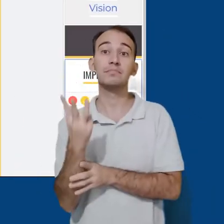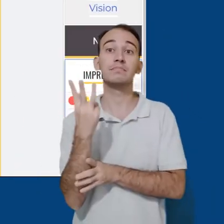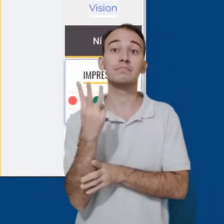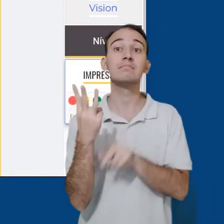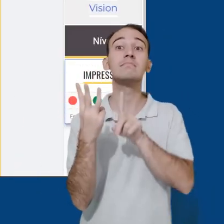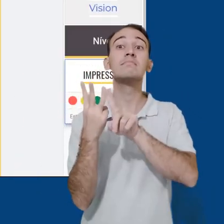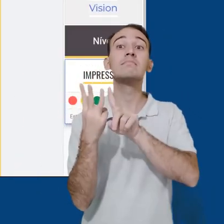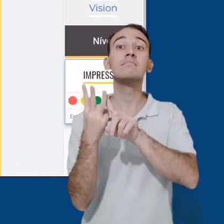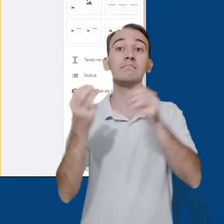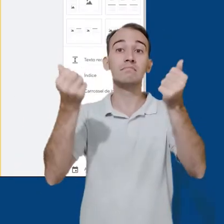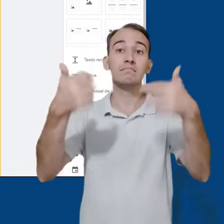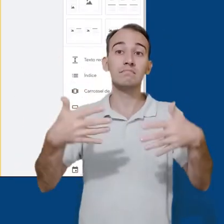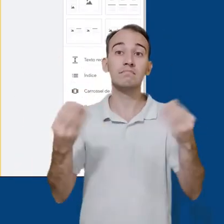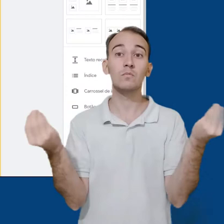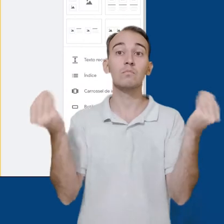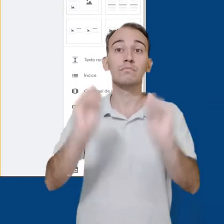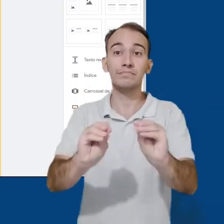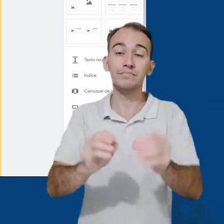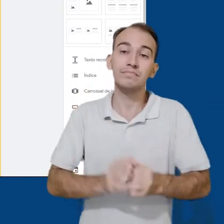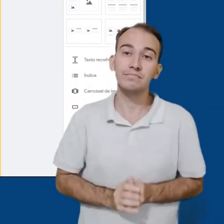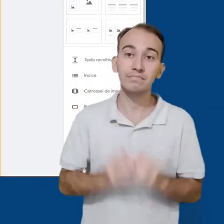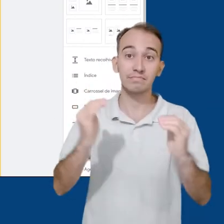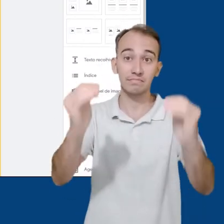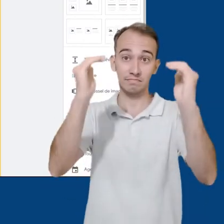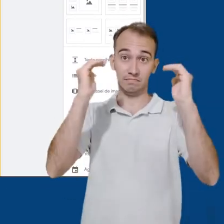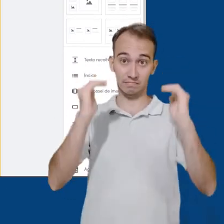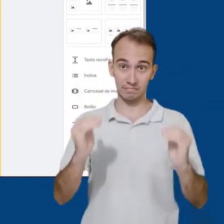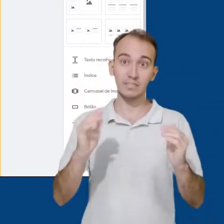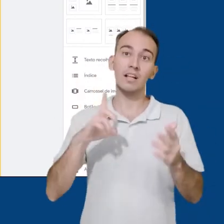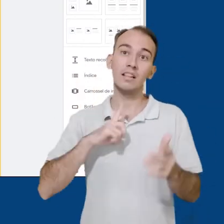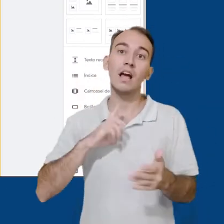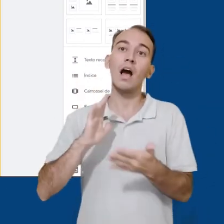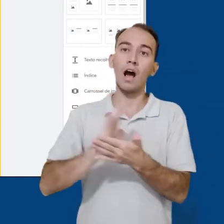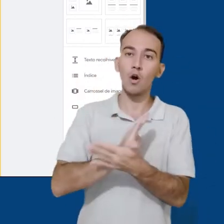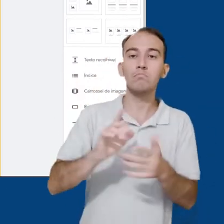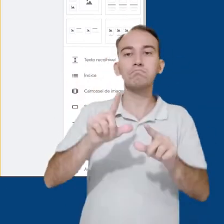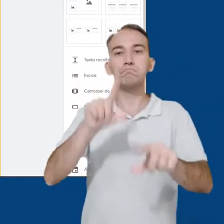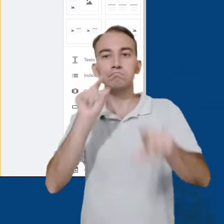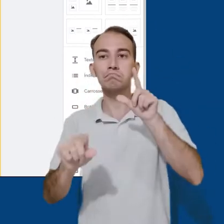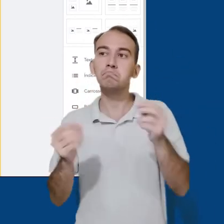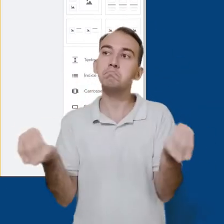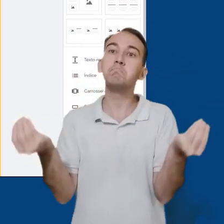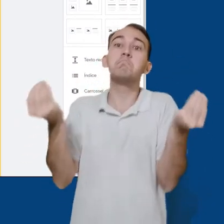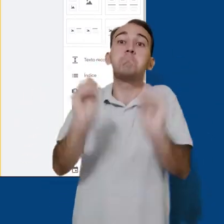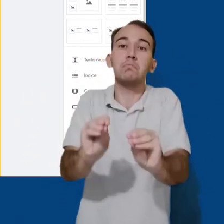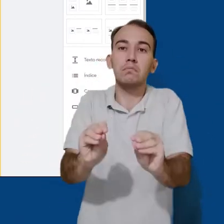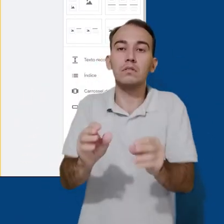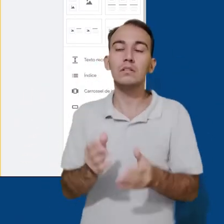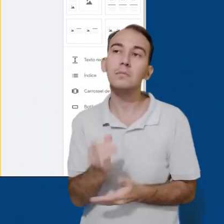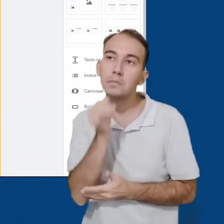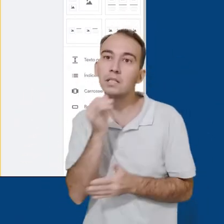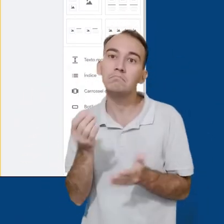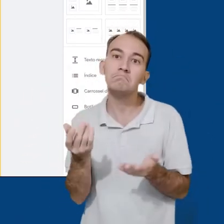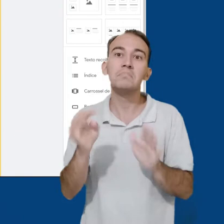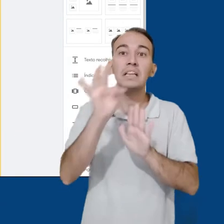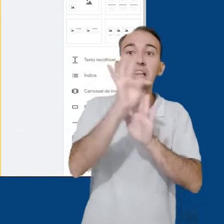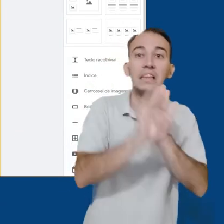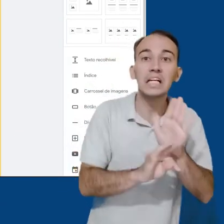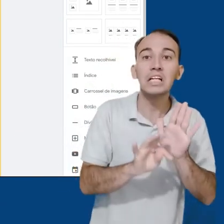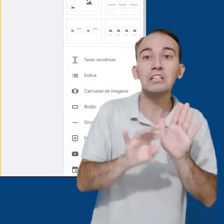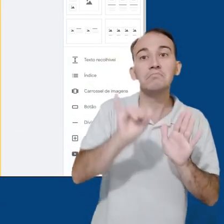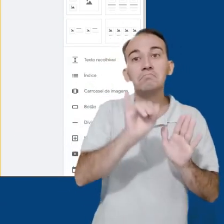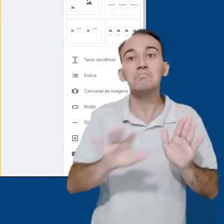começar pela aba Inserir. Logo abaixo de sua apresentação, possuímos opções de inserções, como caixa de texto,